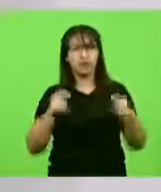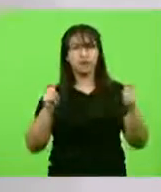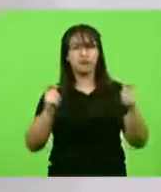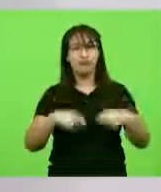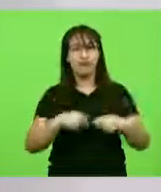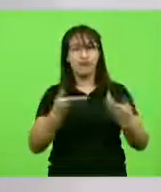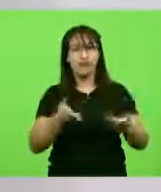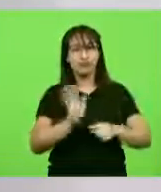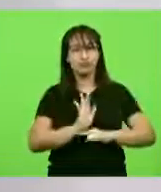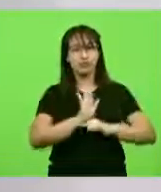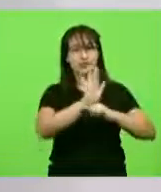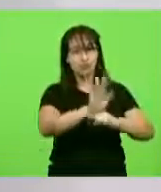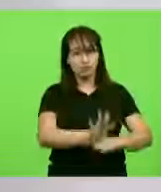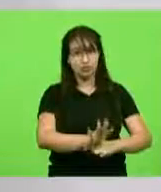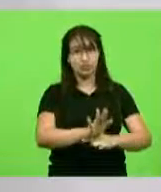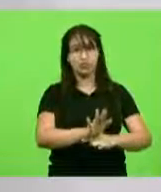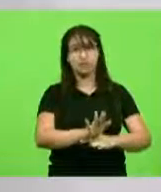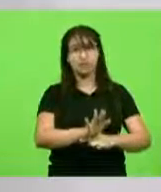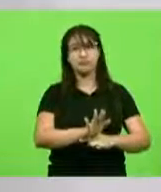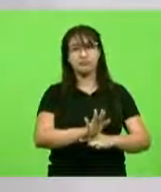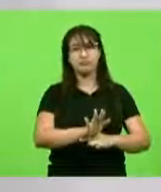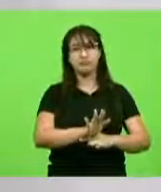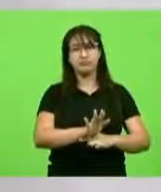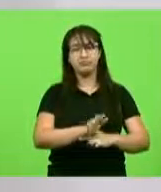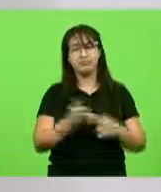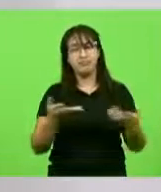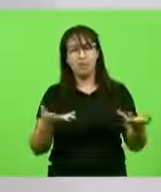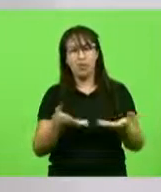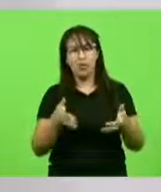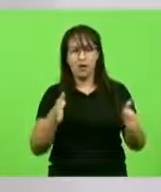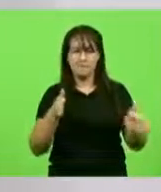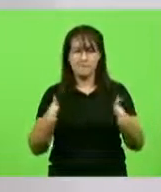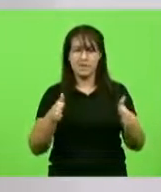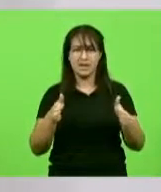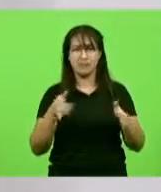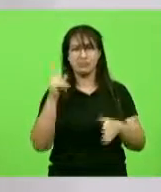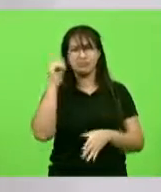em um processo tão crítico como nós vivemos hoje, que é essa pandemia.